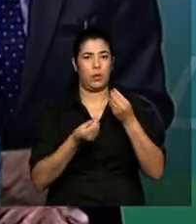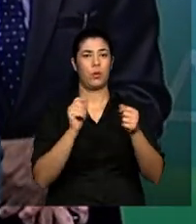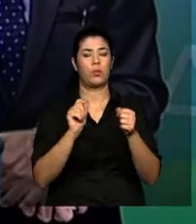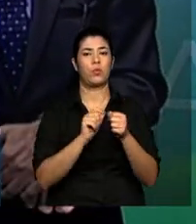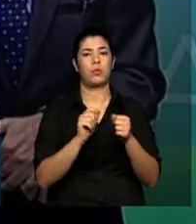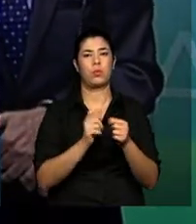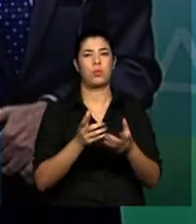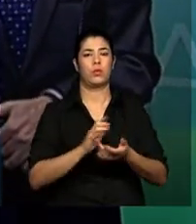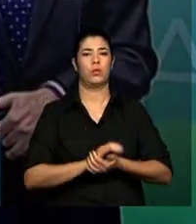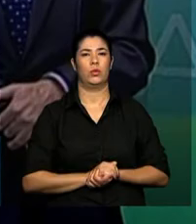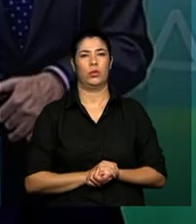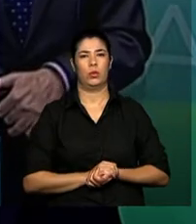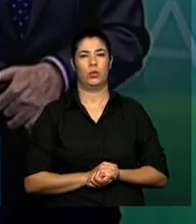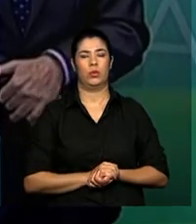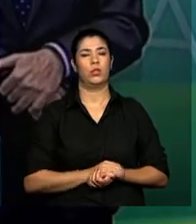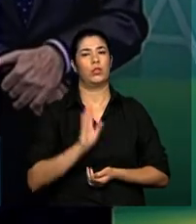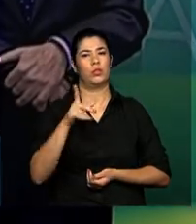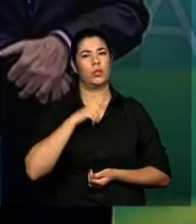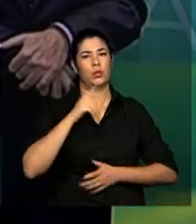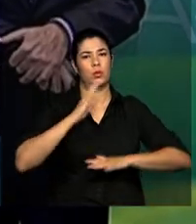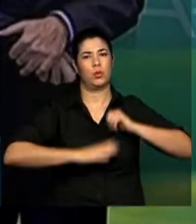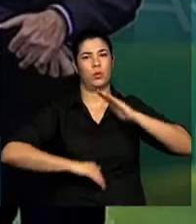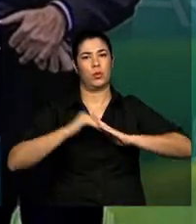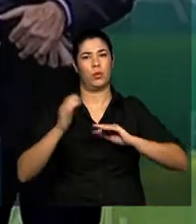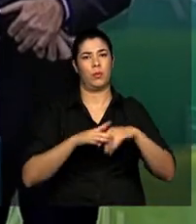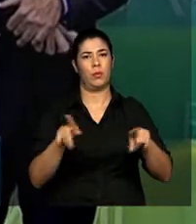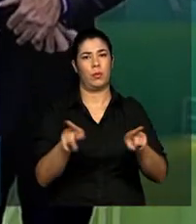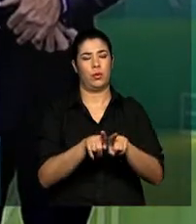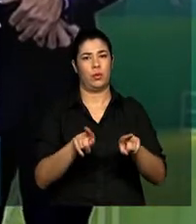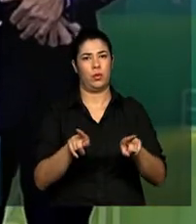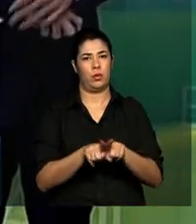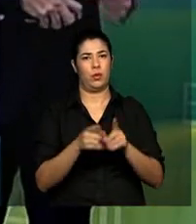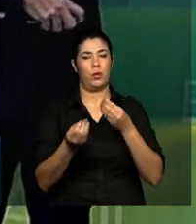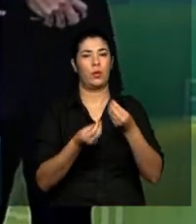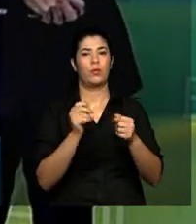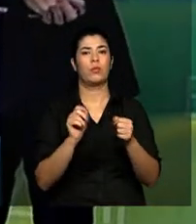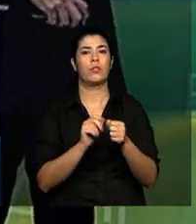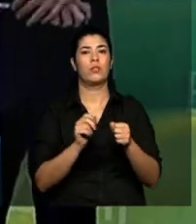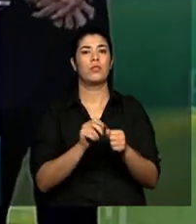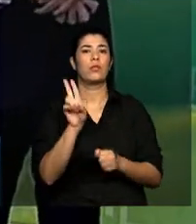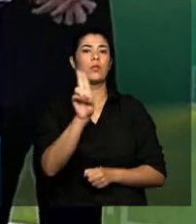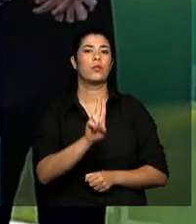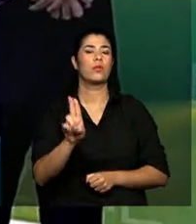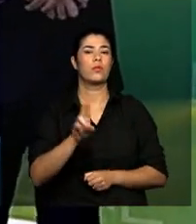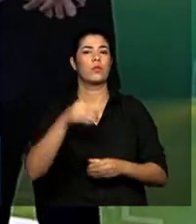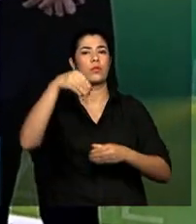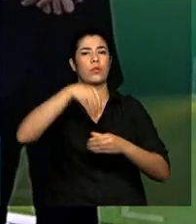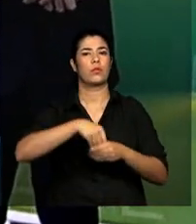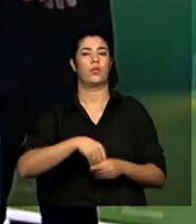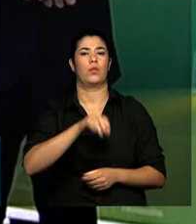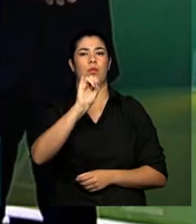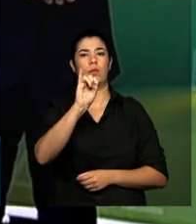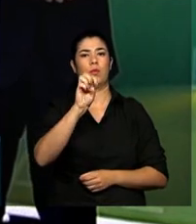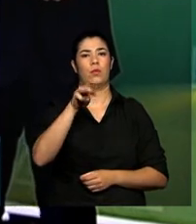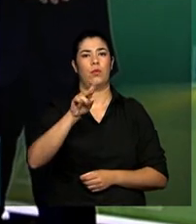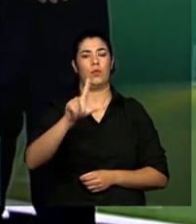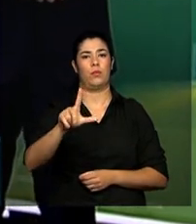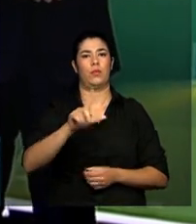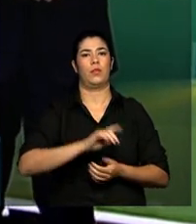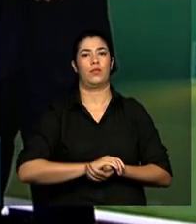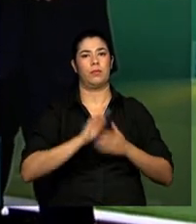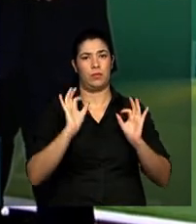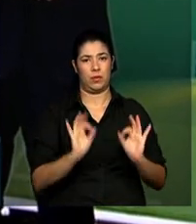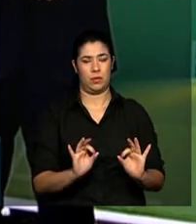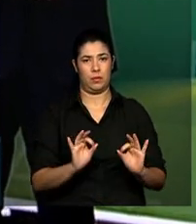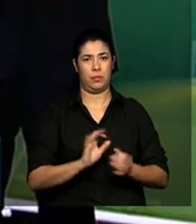Então, já fazem essa coleta dos provas e repassam isso. Isso. E são utilizados pelo Instituto Médico Legal. Está certo?